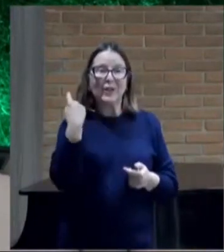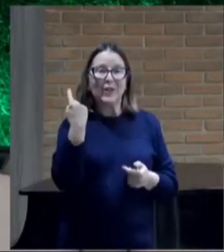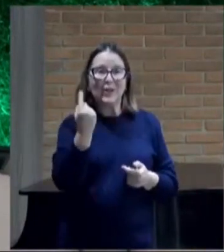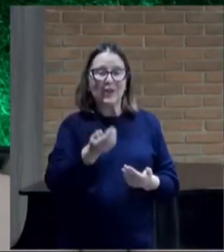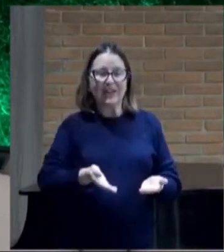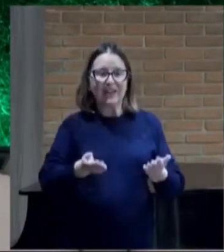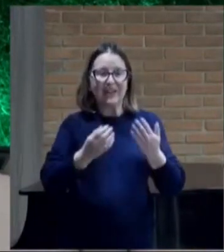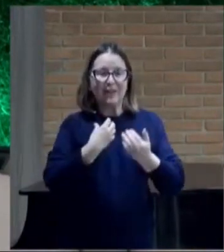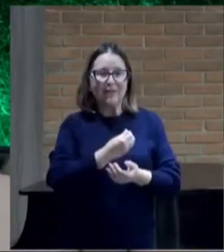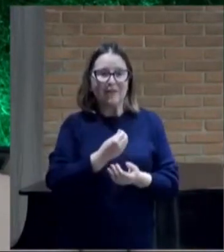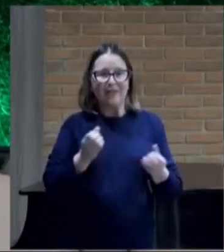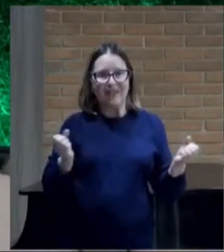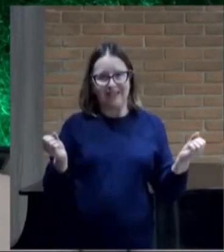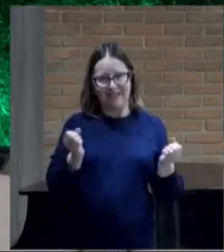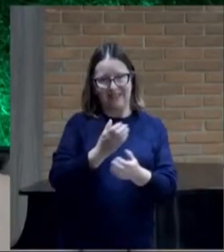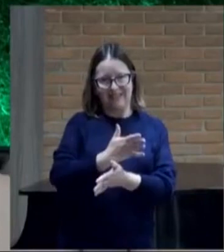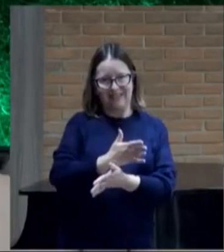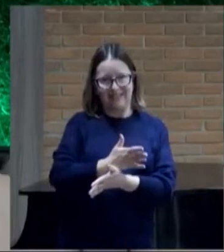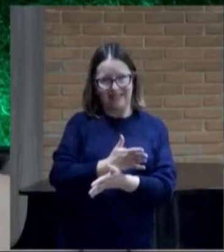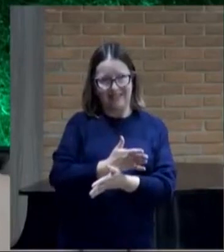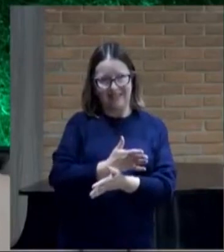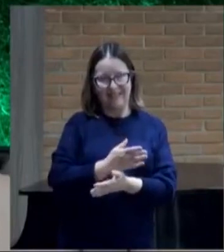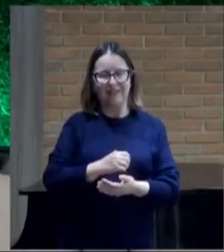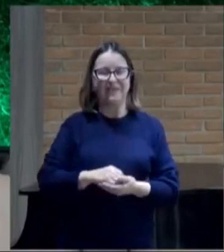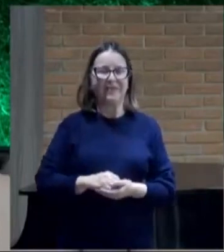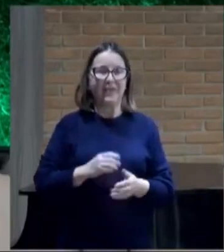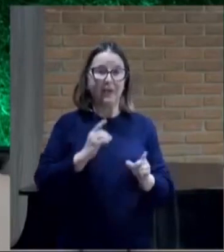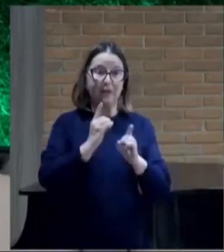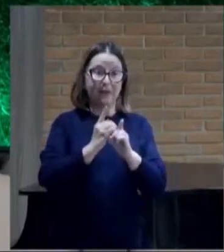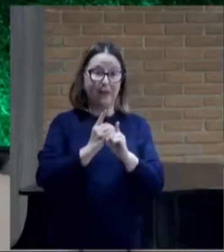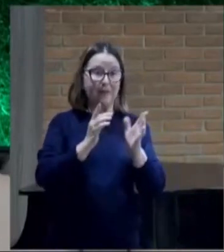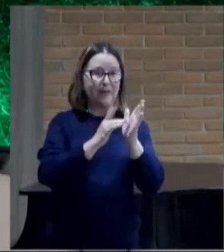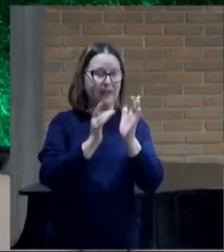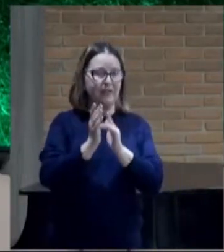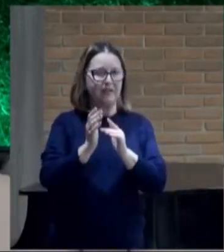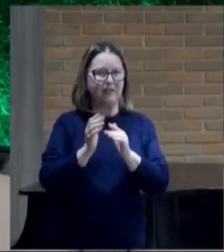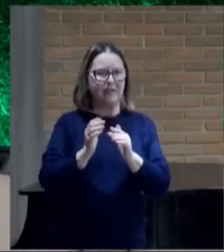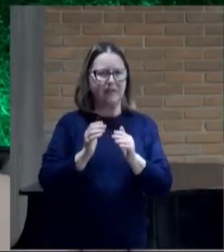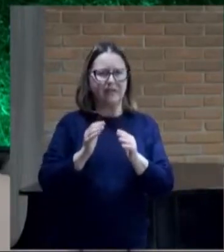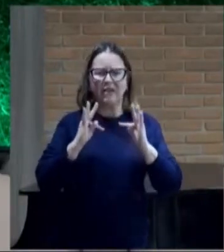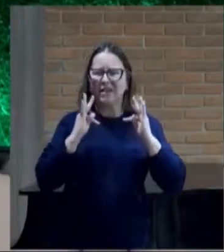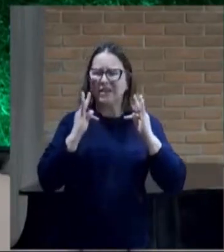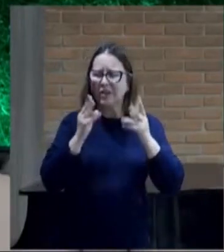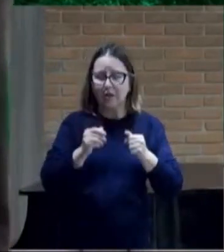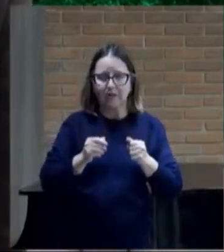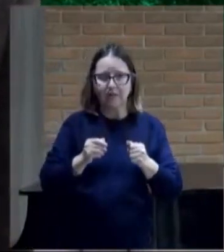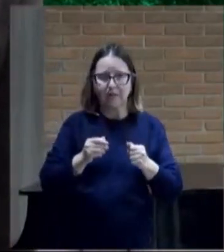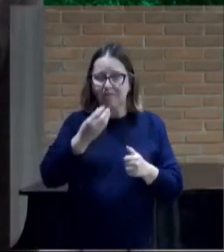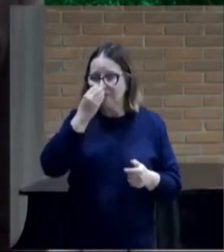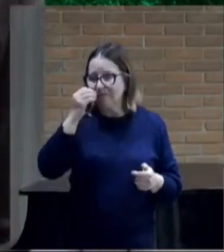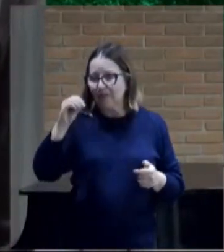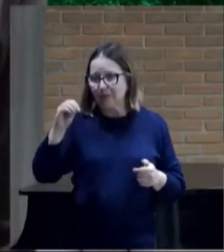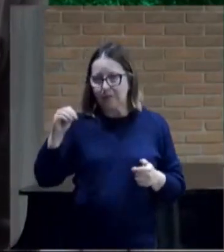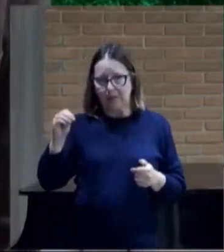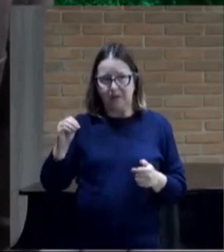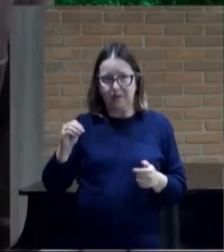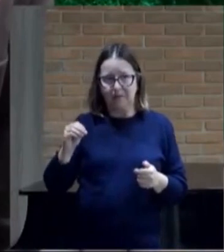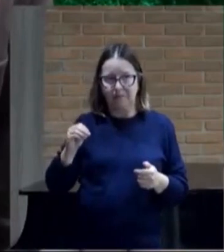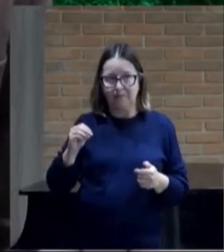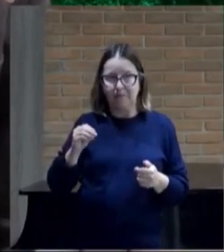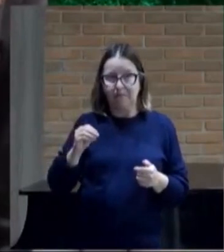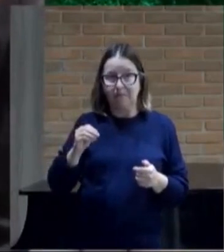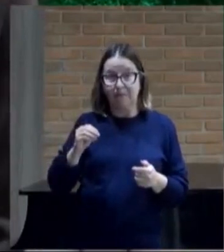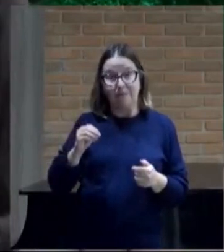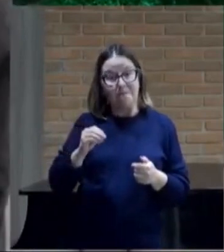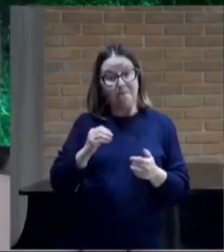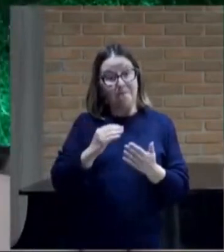Regenerou Os discípulos de Jesus Todos O abandonaram Com exceção de